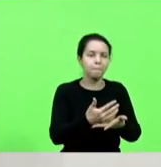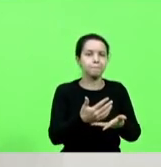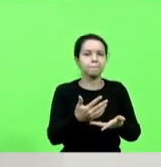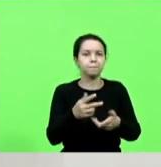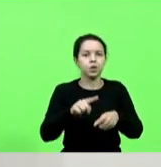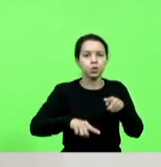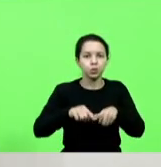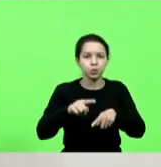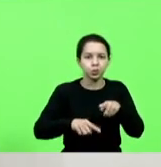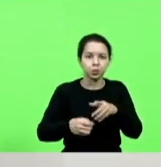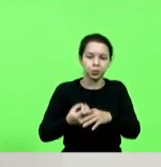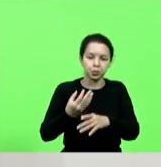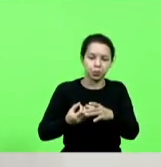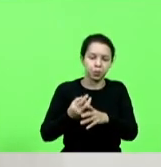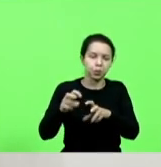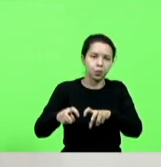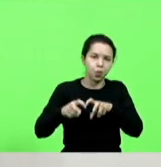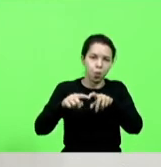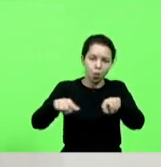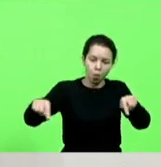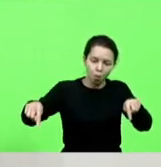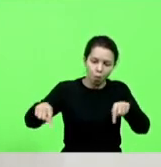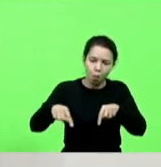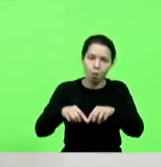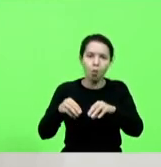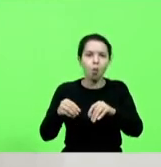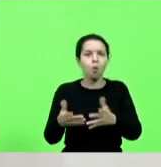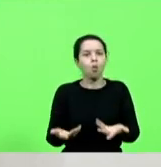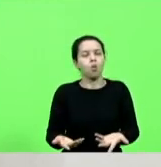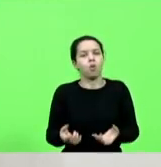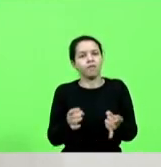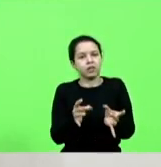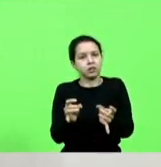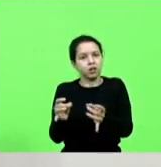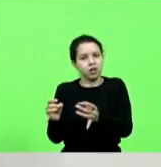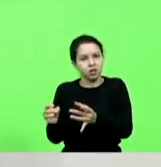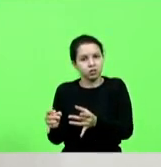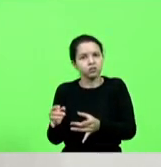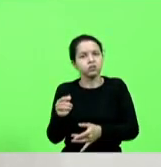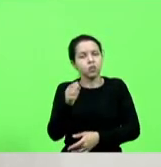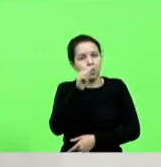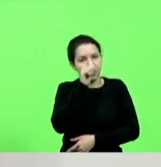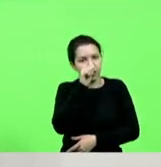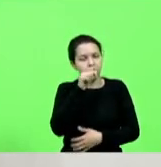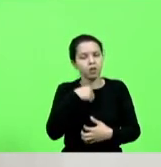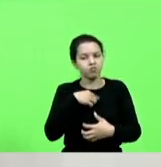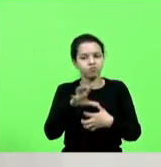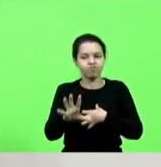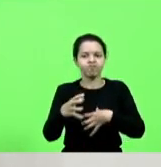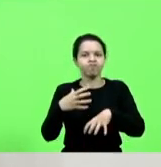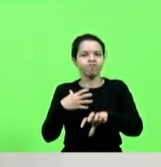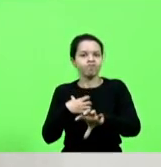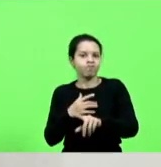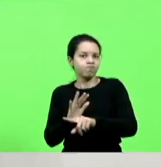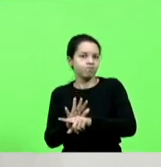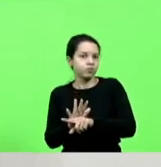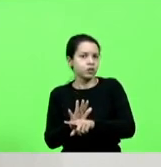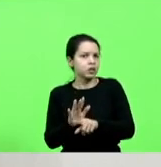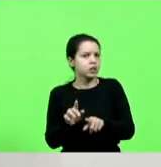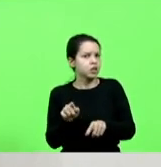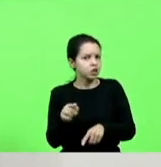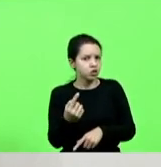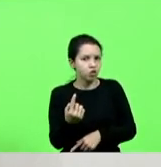produzido na colônia que é comercializado então deputado João Amin tem toda a minha solidariedade não só ele todo aquele que produz